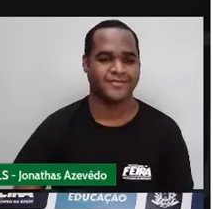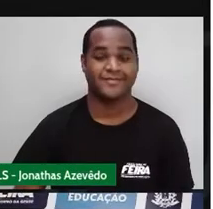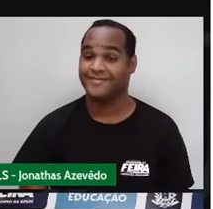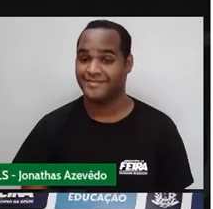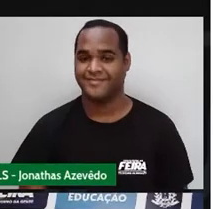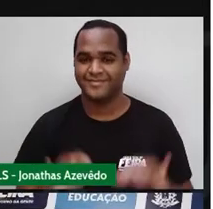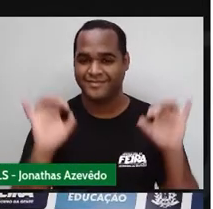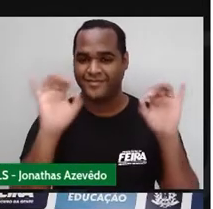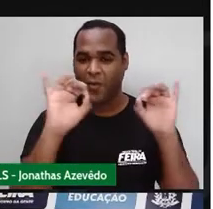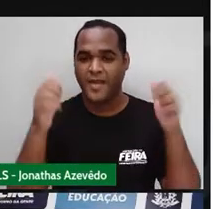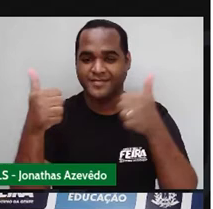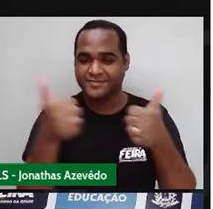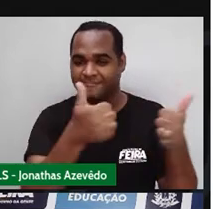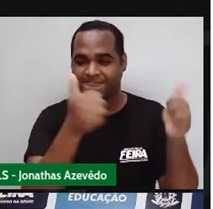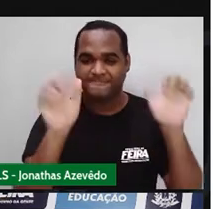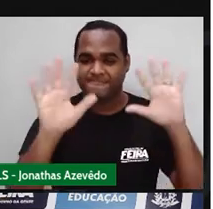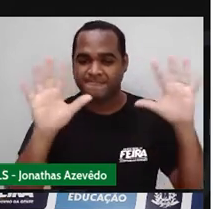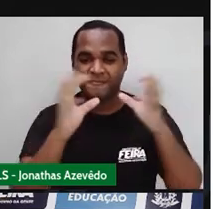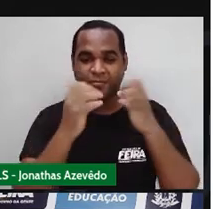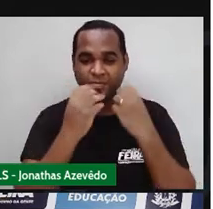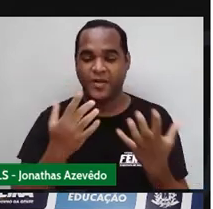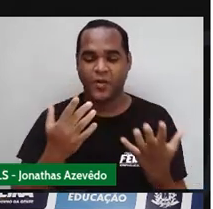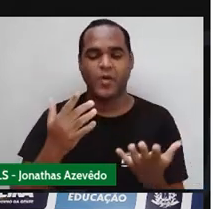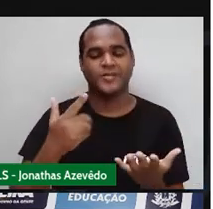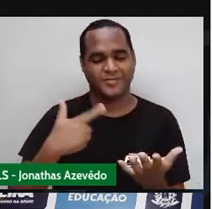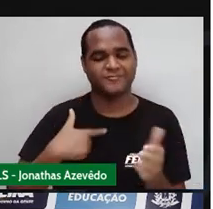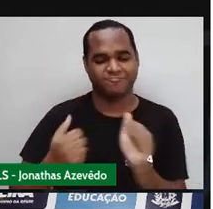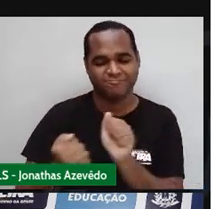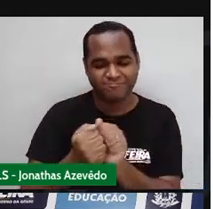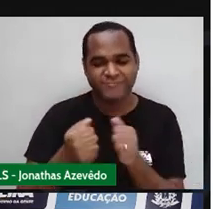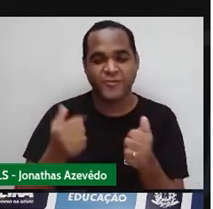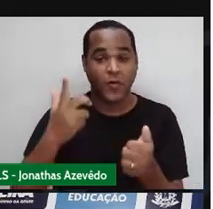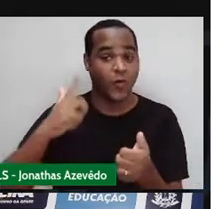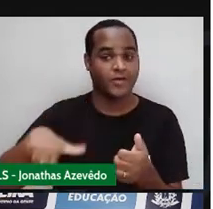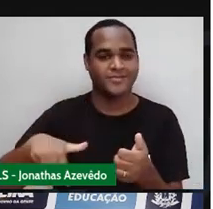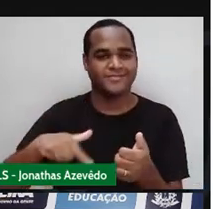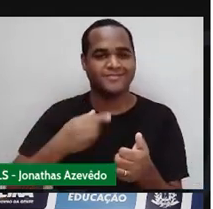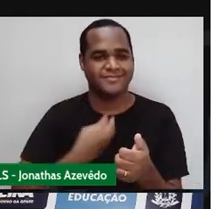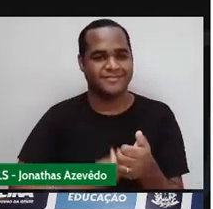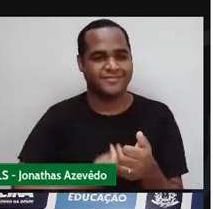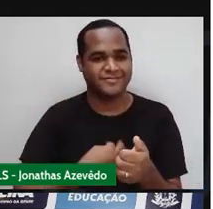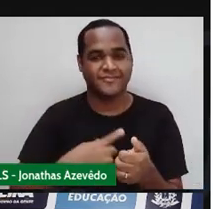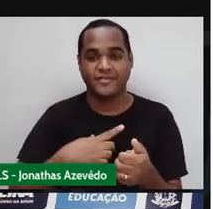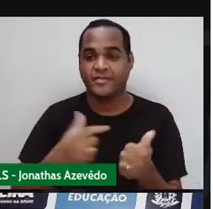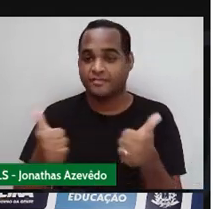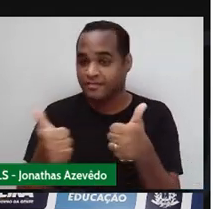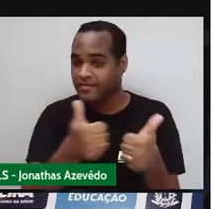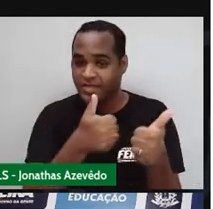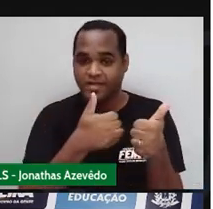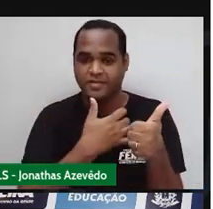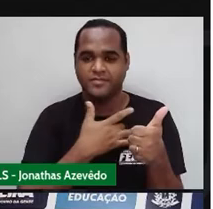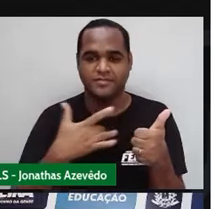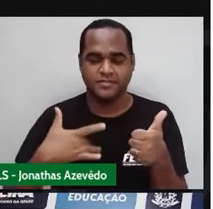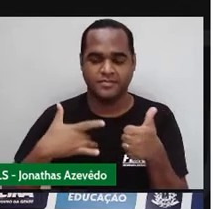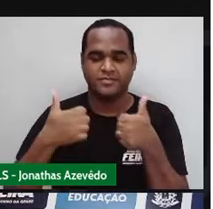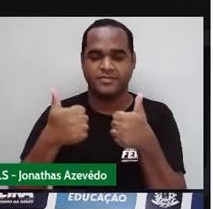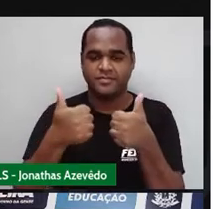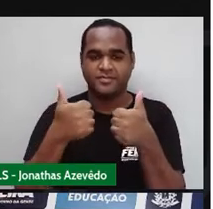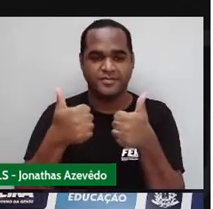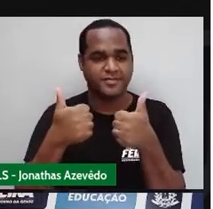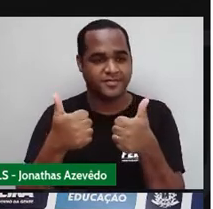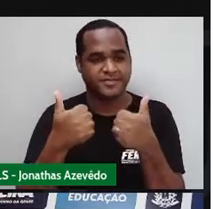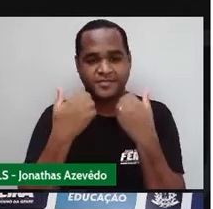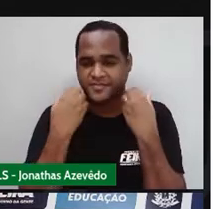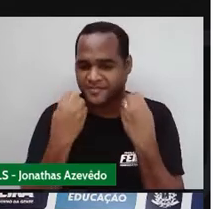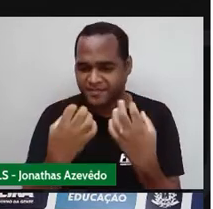Olá! E cá estamos nós outra vez. E aí, tudo bem? Tudo legal com